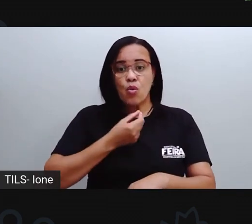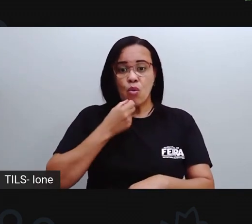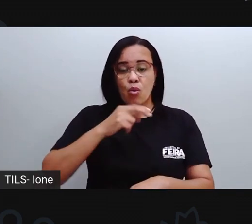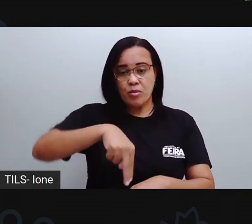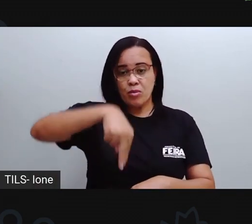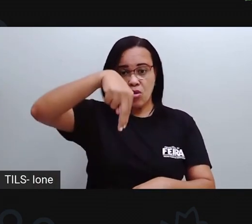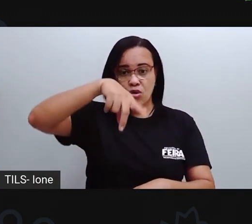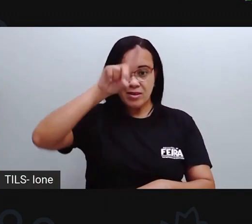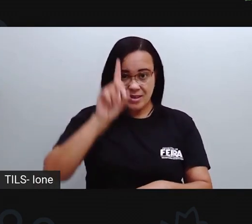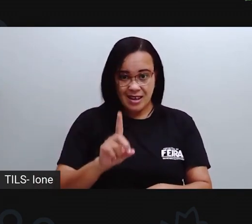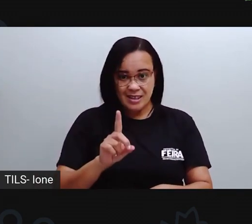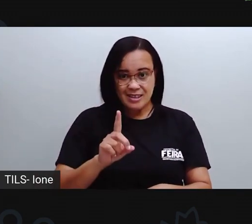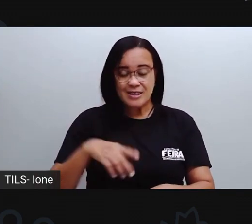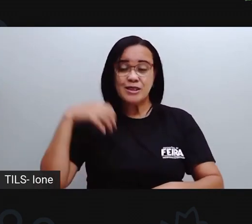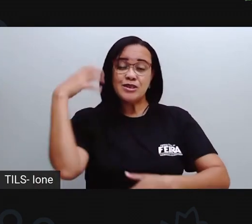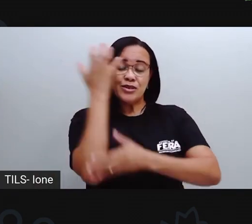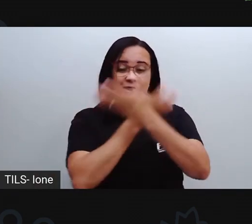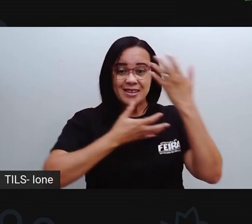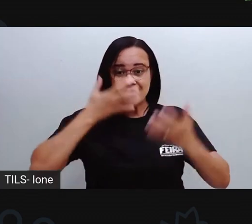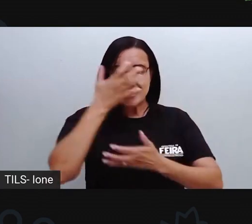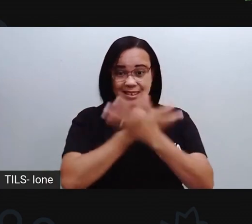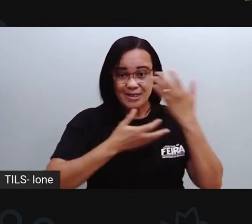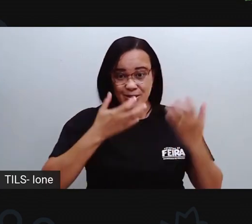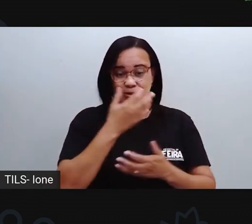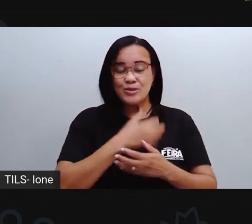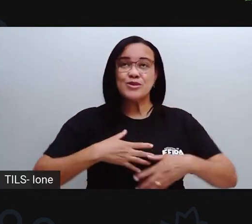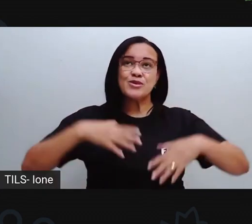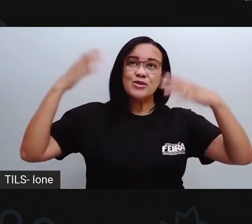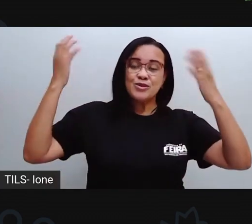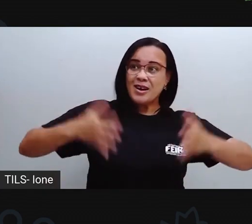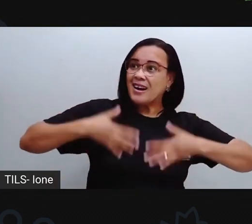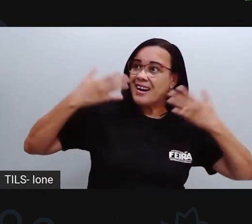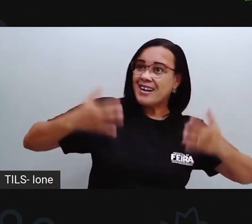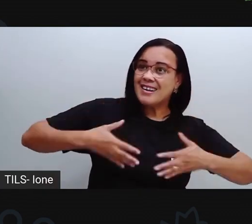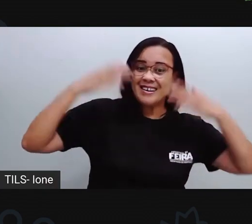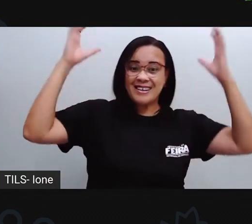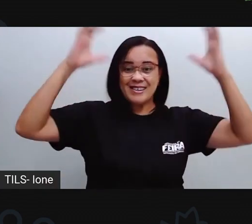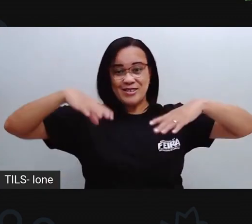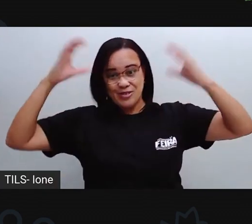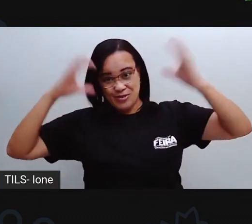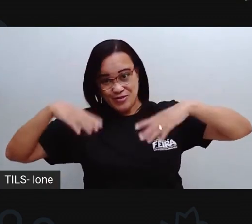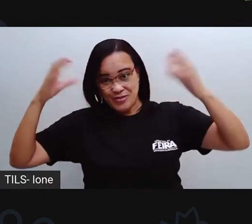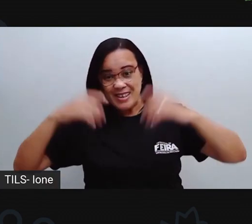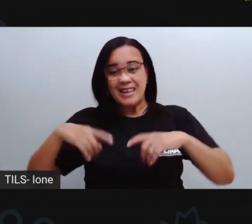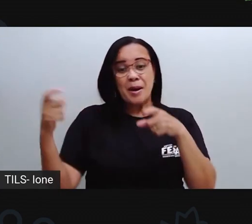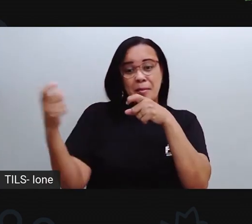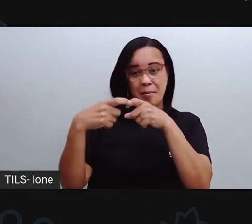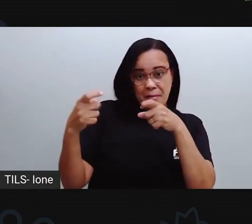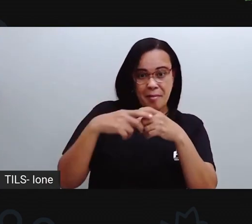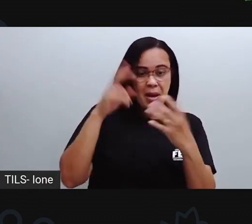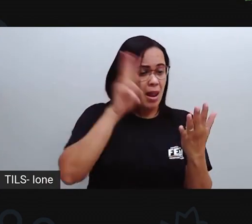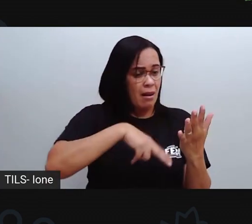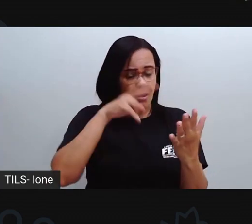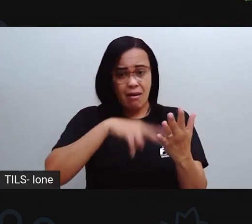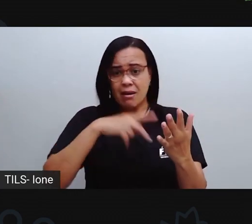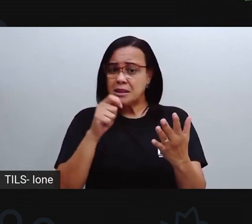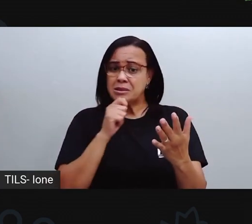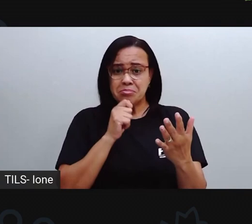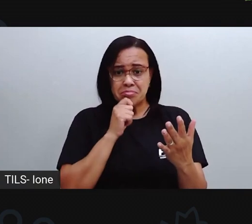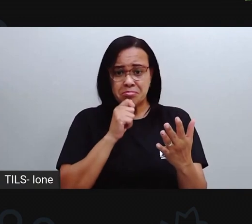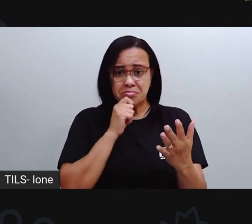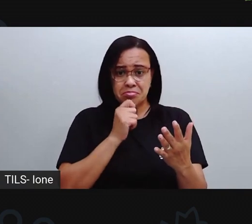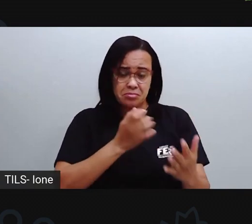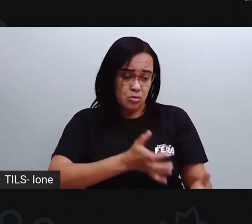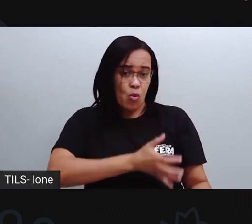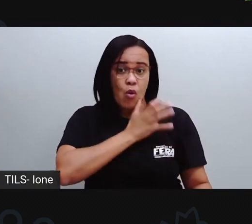Sou alegria ao chover. Sou doutor, sem saber ler. Sou rico, sem